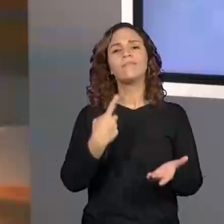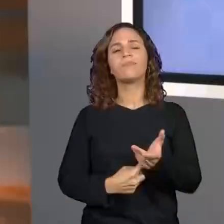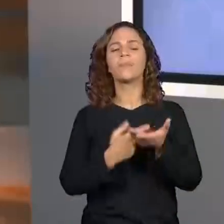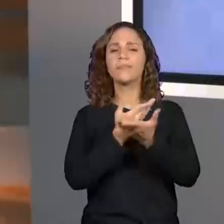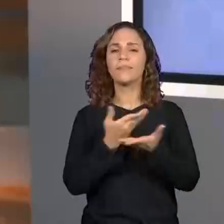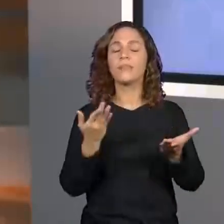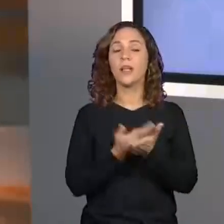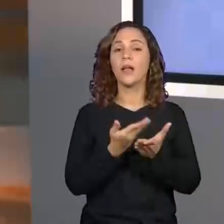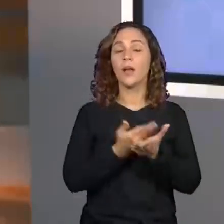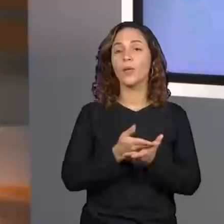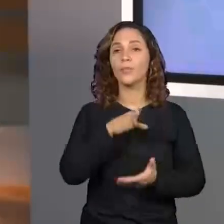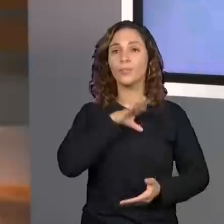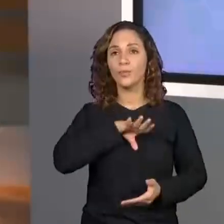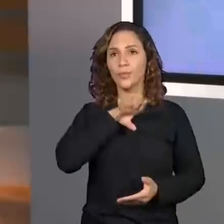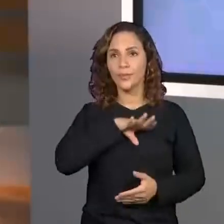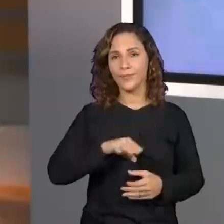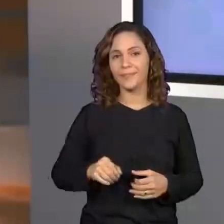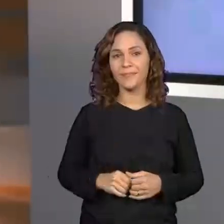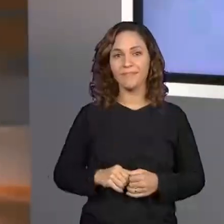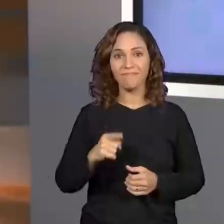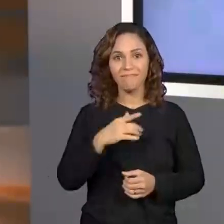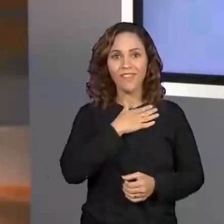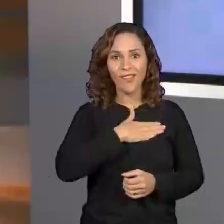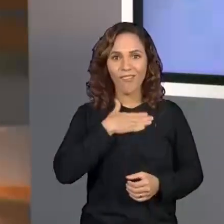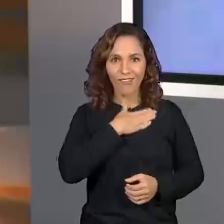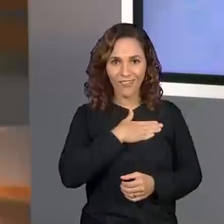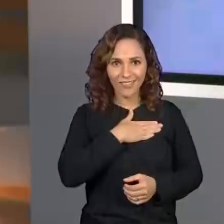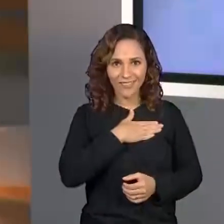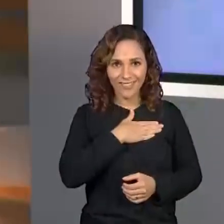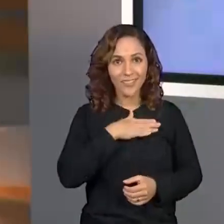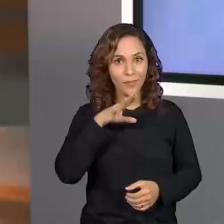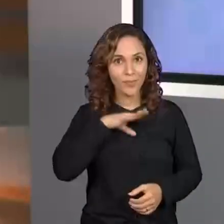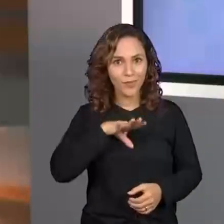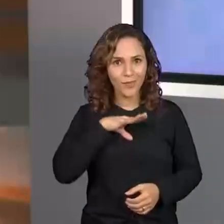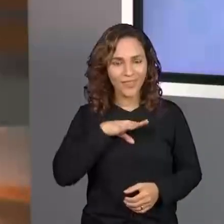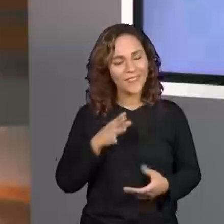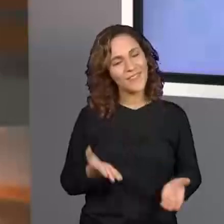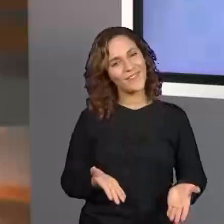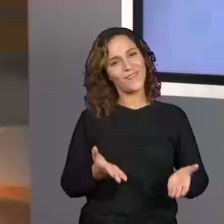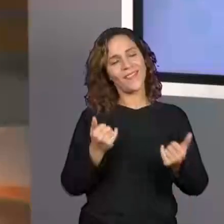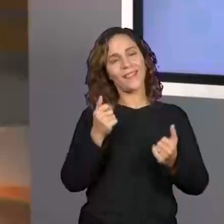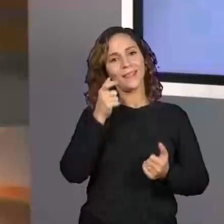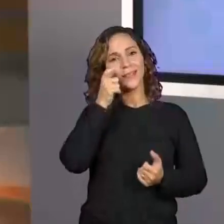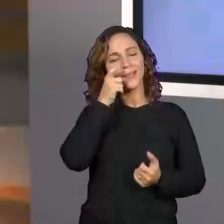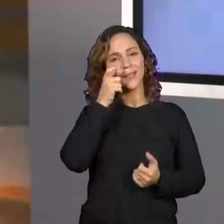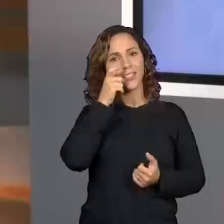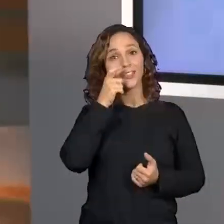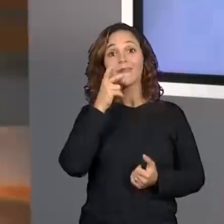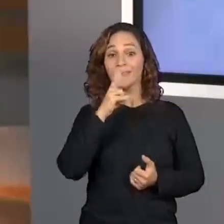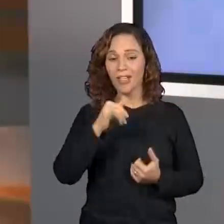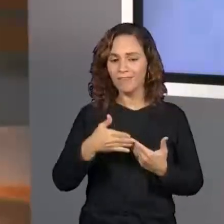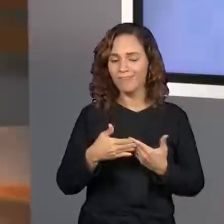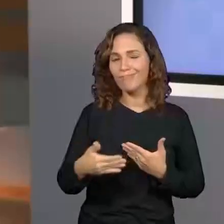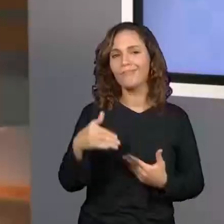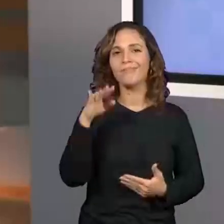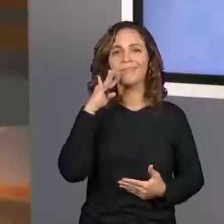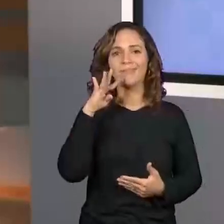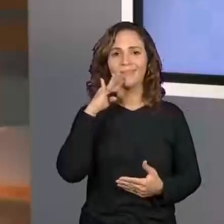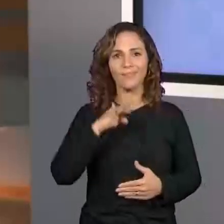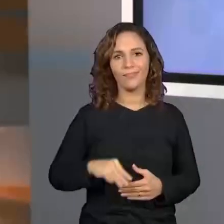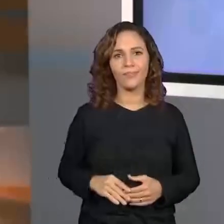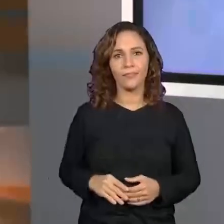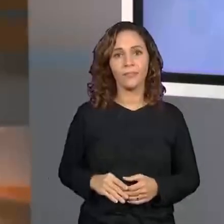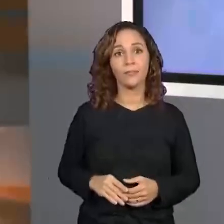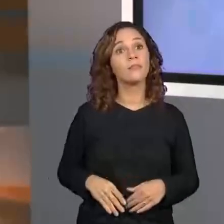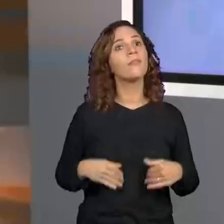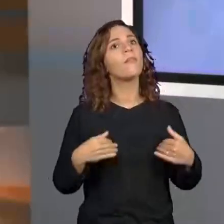língua portuguesa. Então, se você gosta de língua portuguesa, vem com a gente que a aula vai ser super legal. Então,